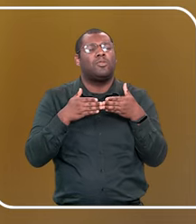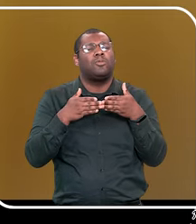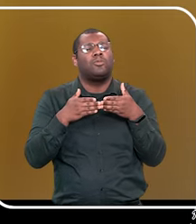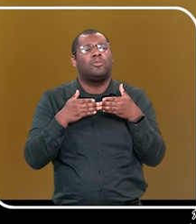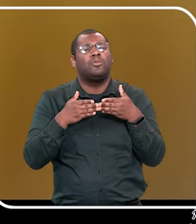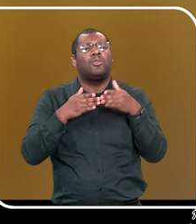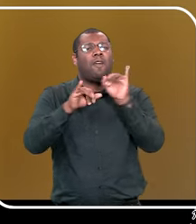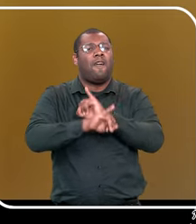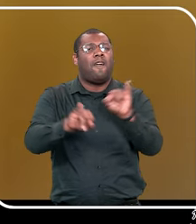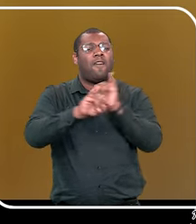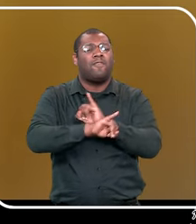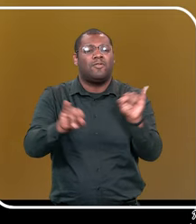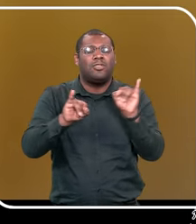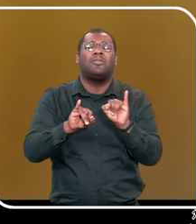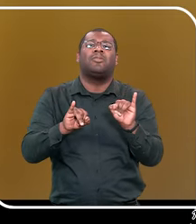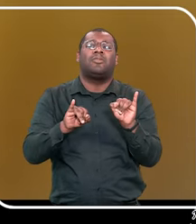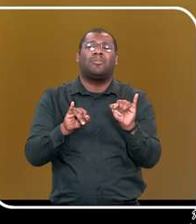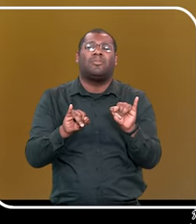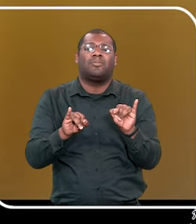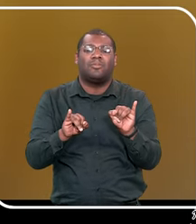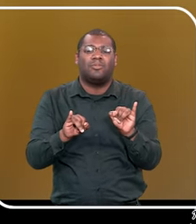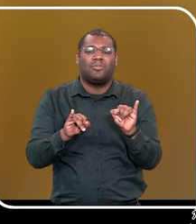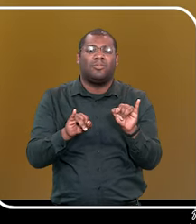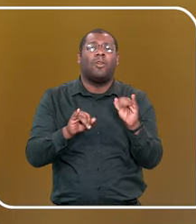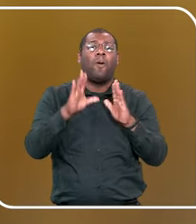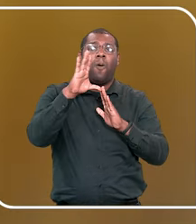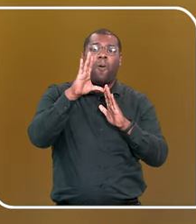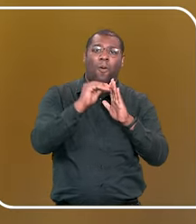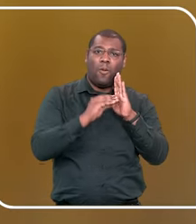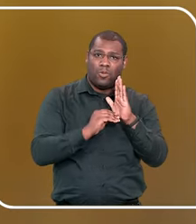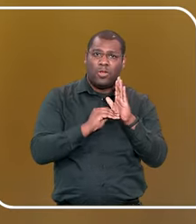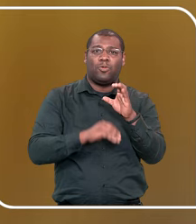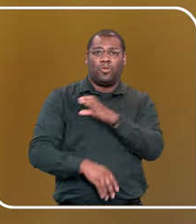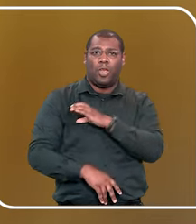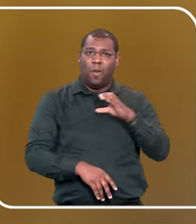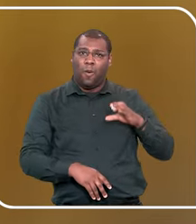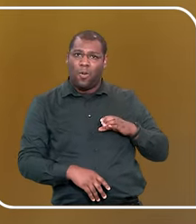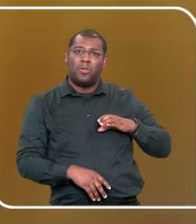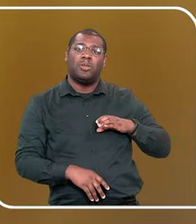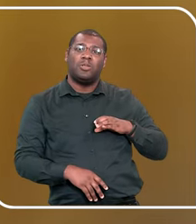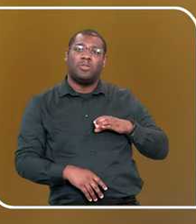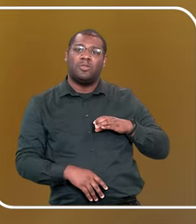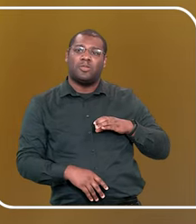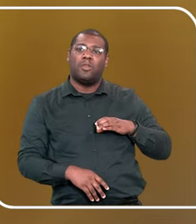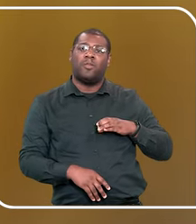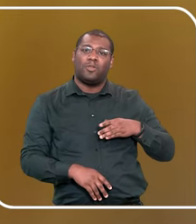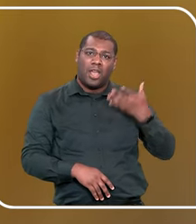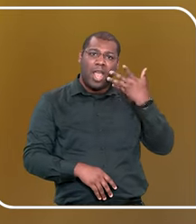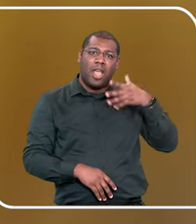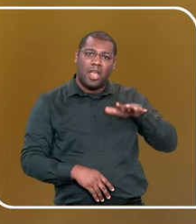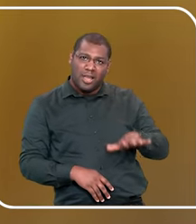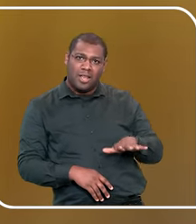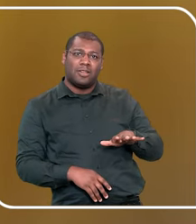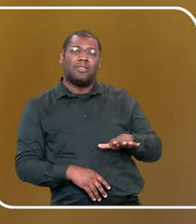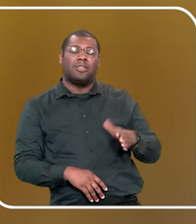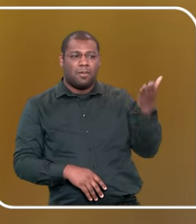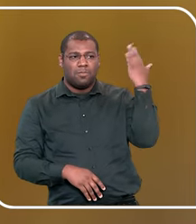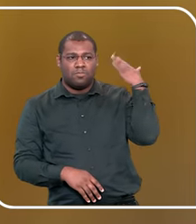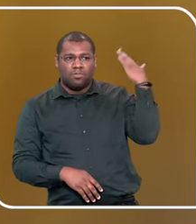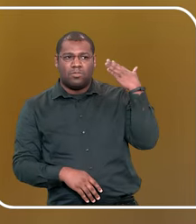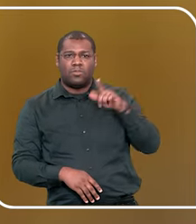fazer propaganda do material produzido pela Comissão da Primeira Infância na gestão anterior.